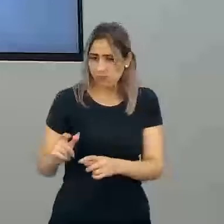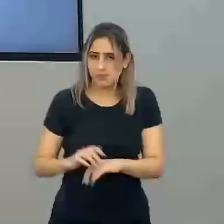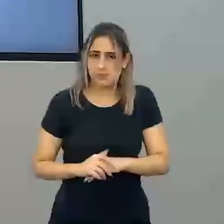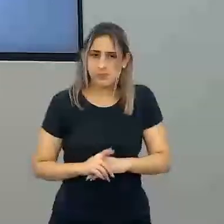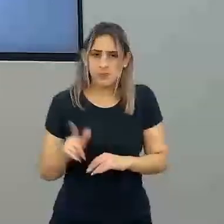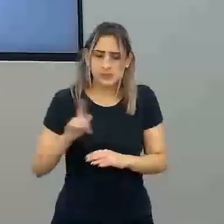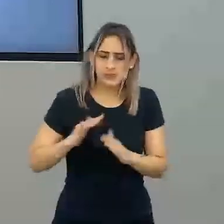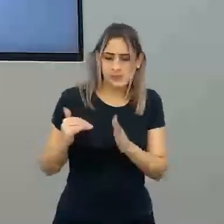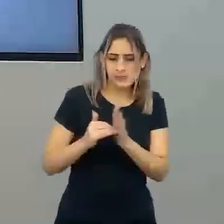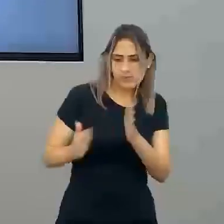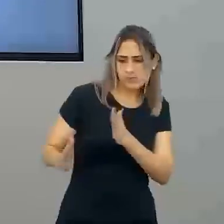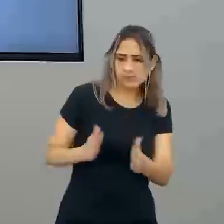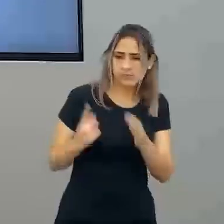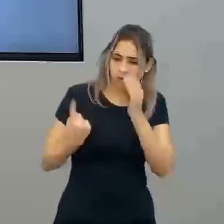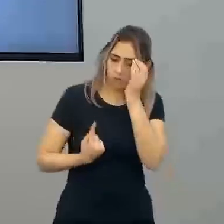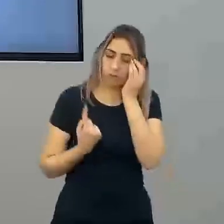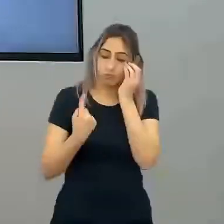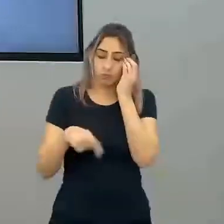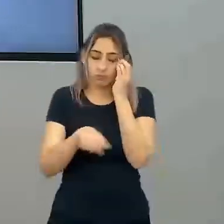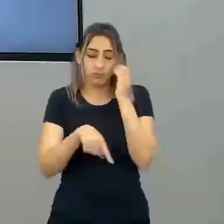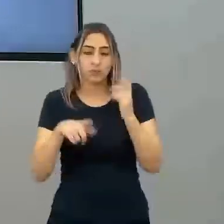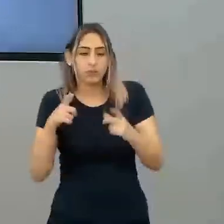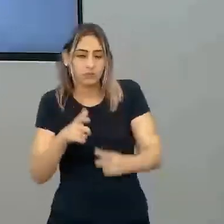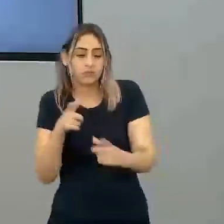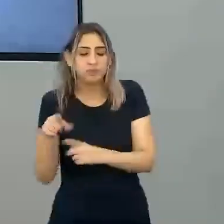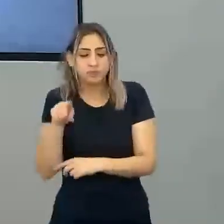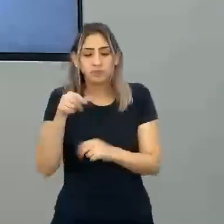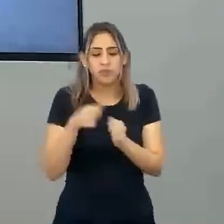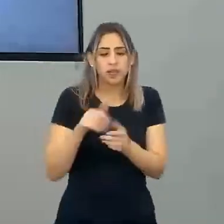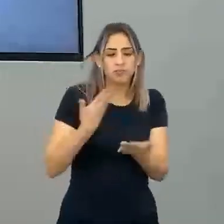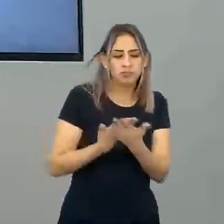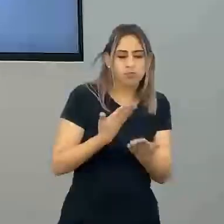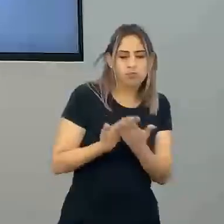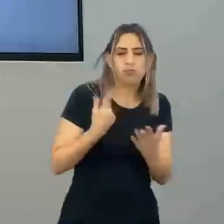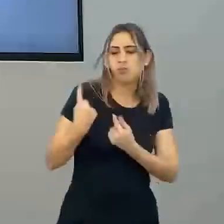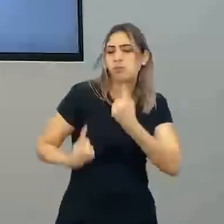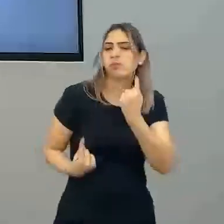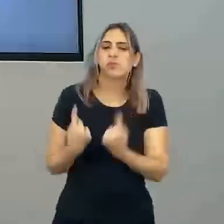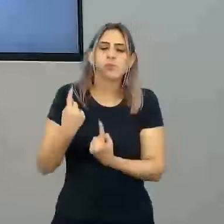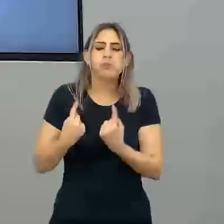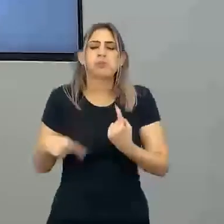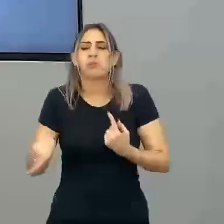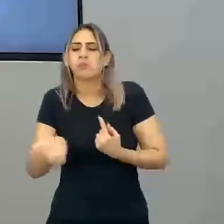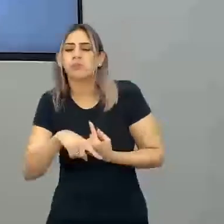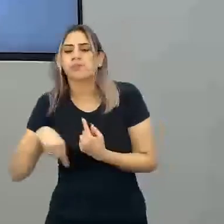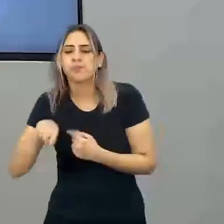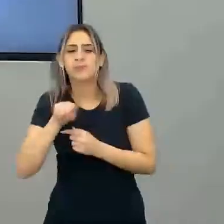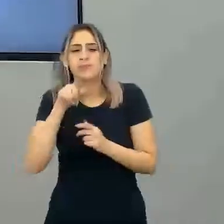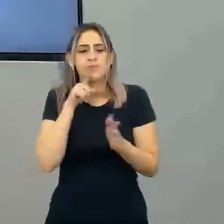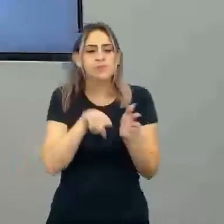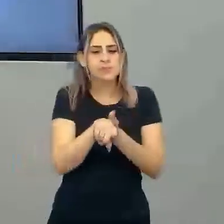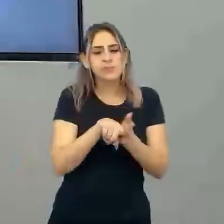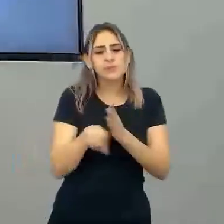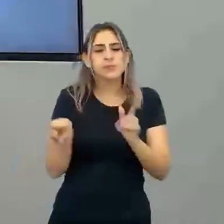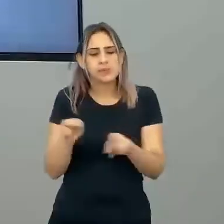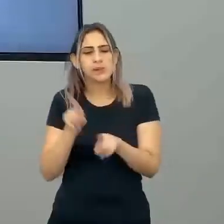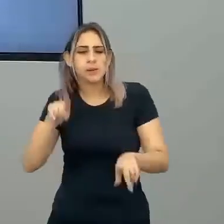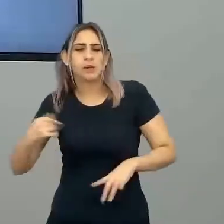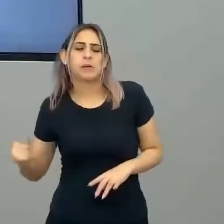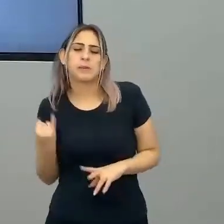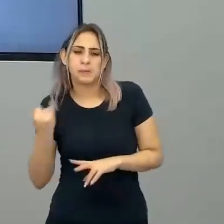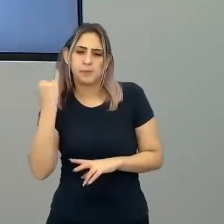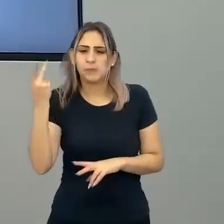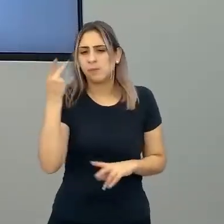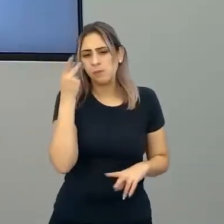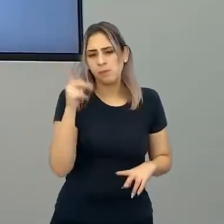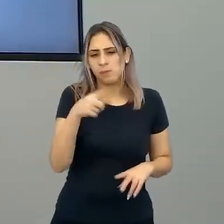delimitar quais são esses lugares que você está estudando, quais são esses lugares que você está analisando, também é importante